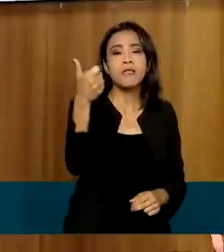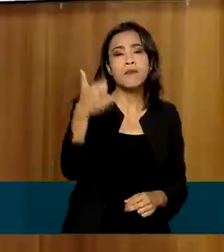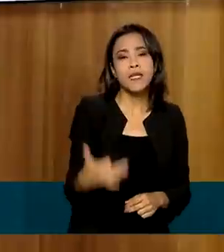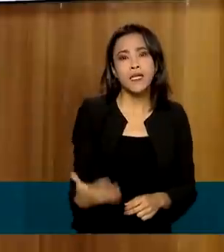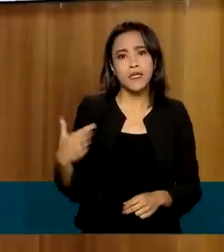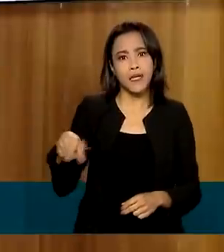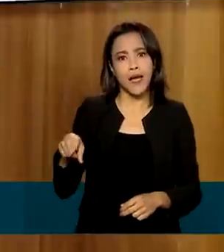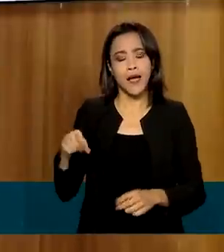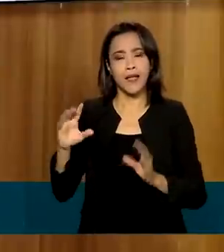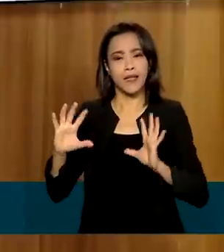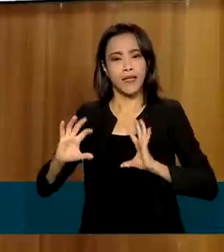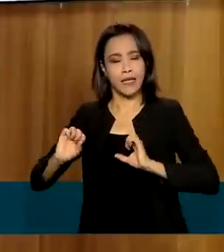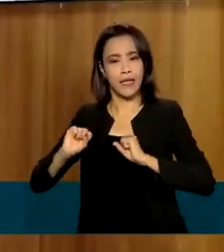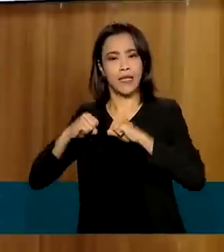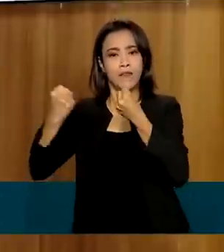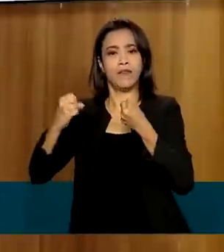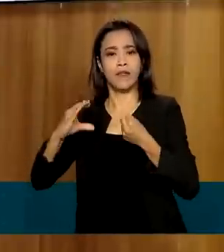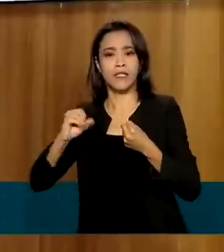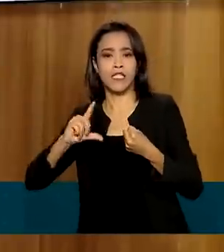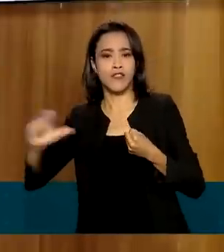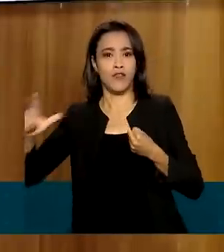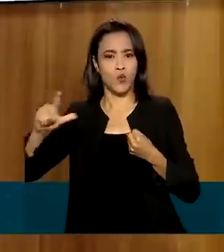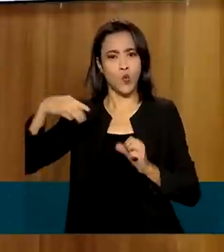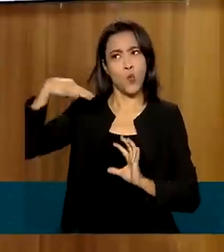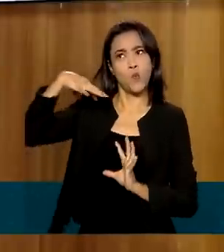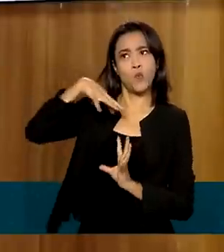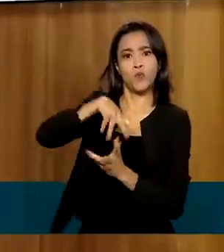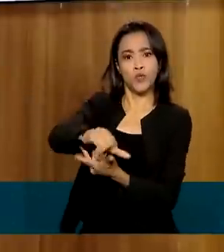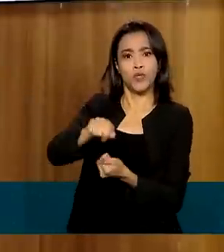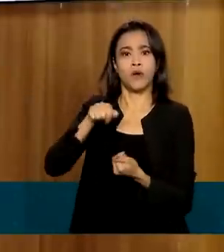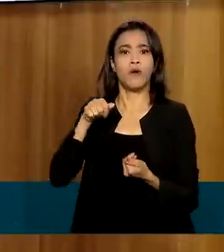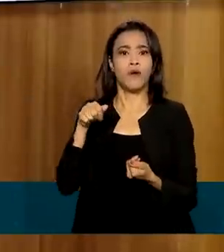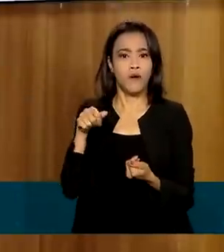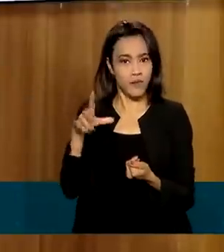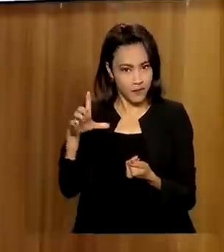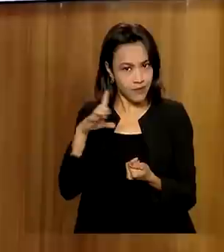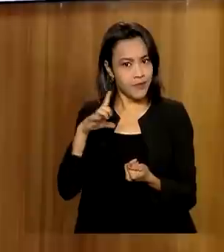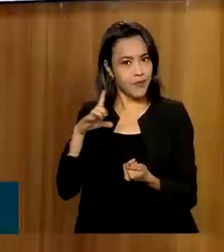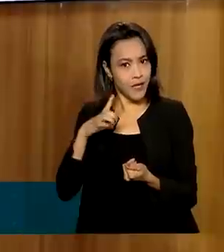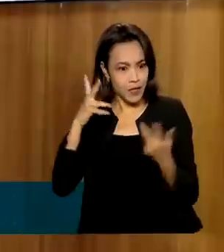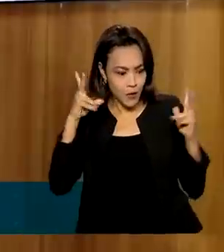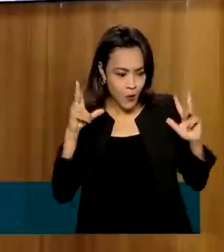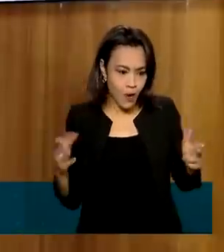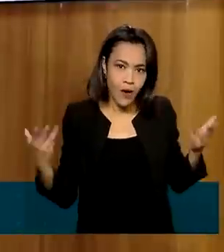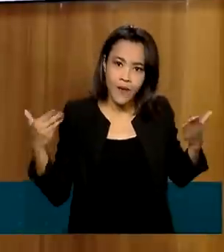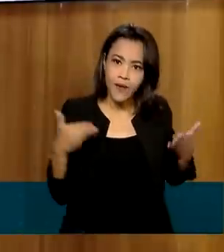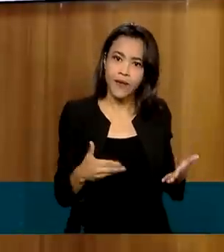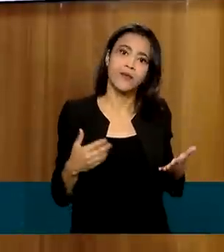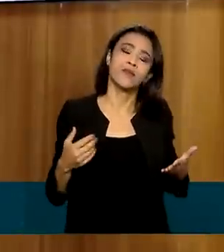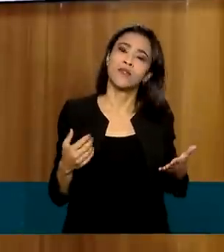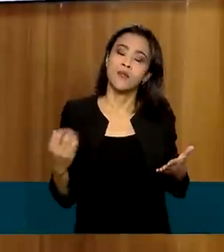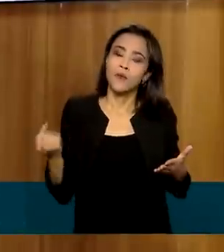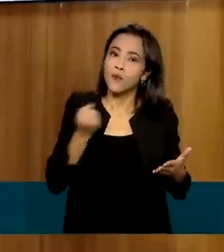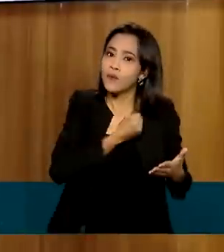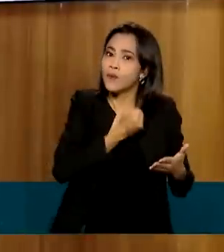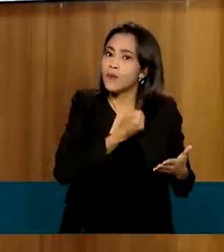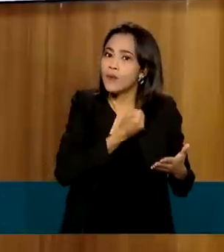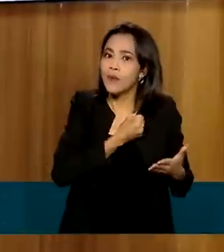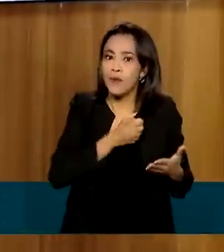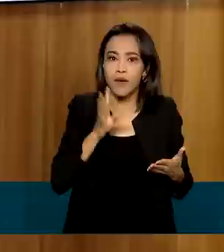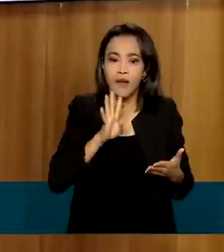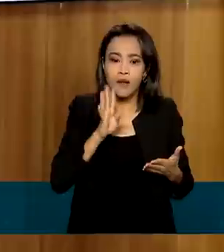outro patamar, a nível mundial. Nenhuma Defesa Civil Mundial tem um acordo desse nível. O número é muito legal. Dos